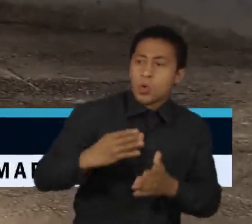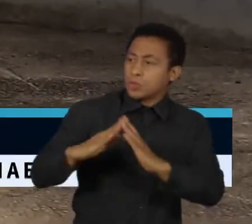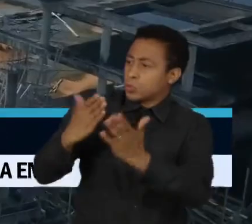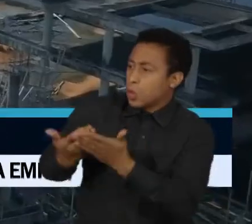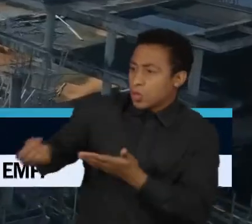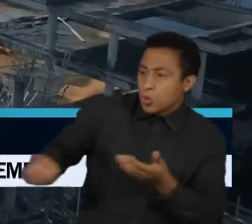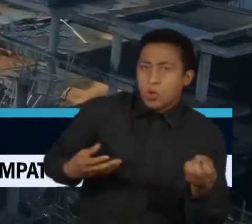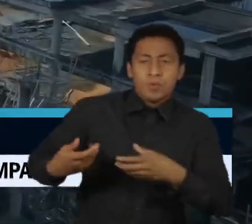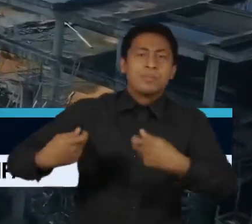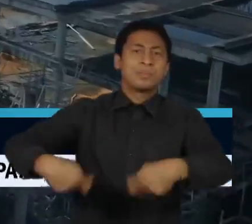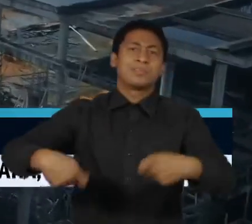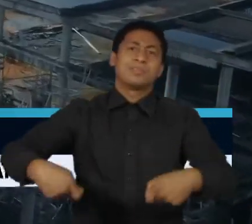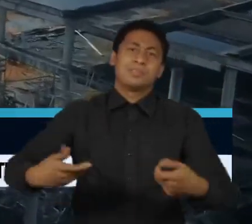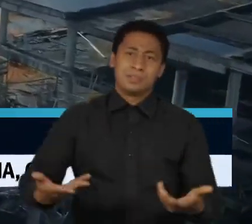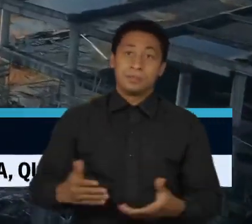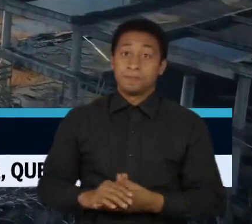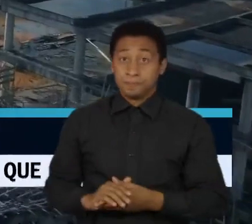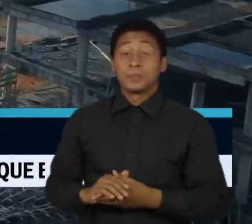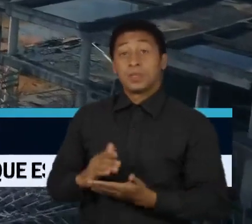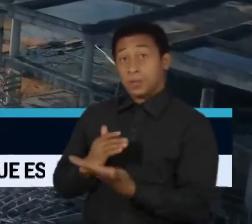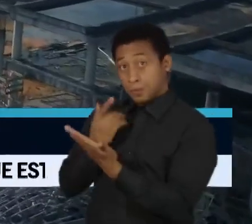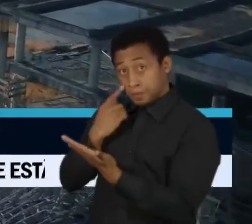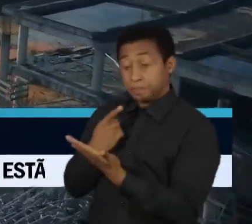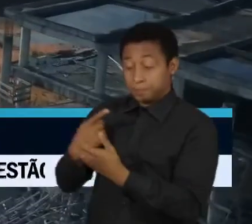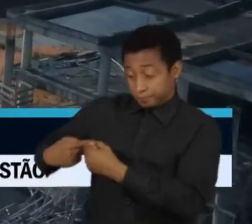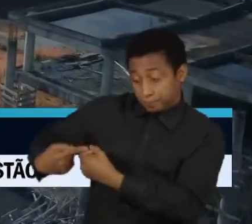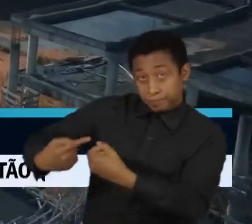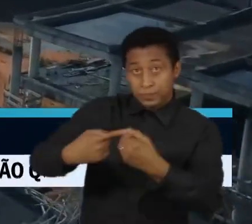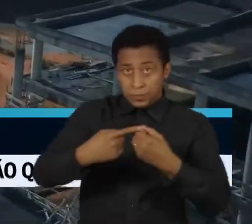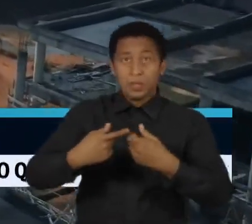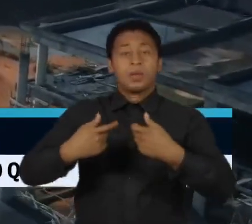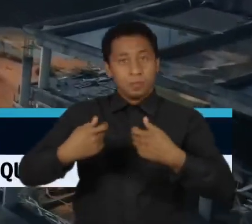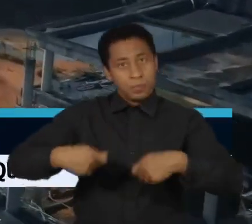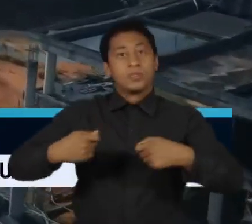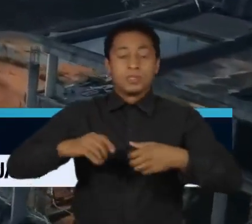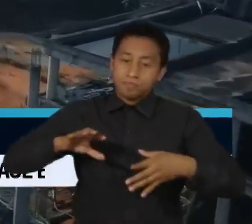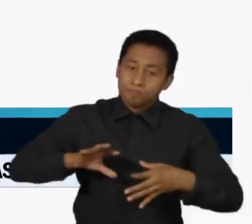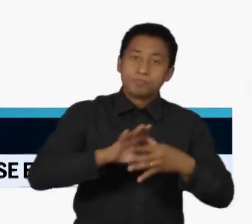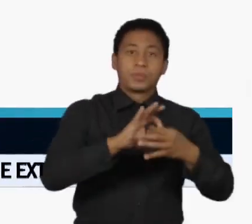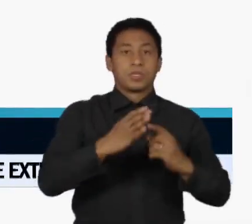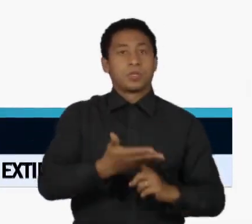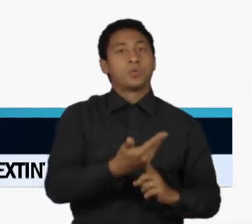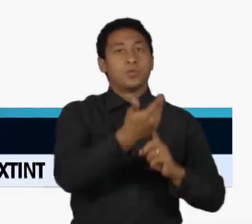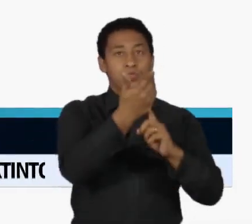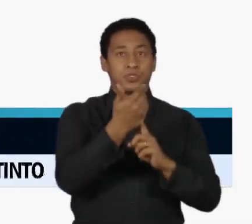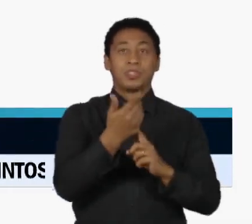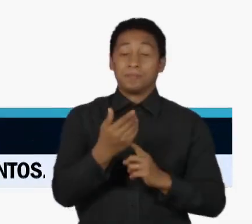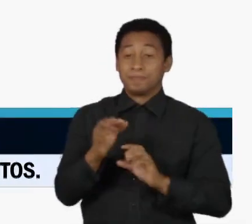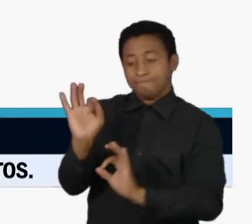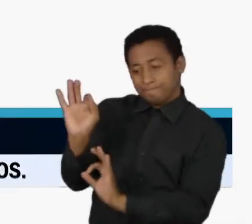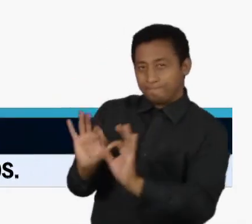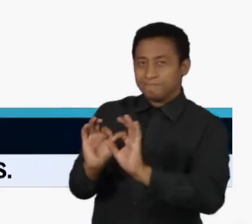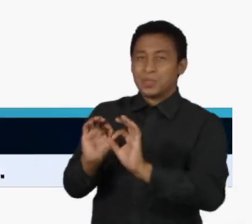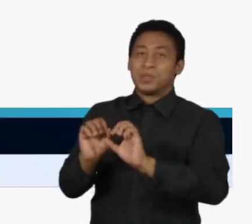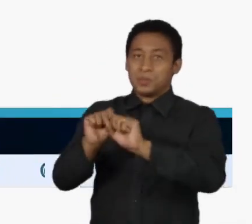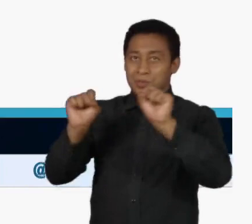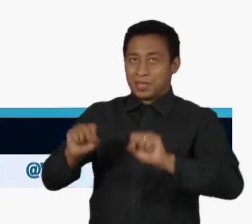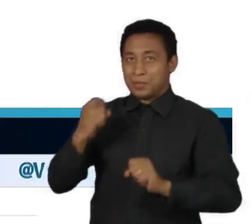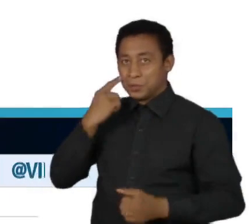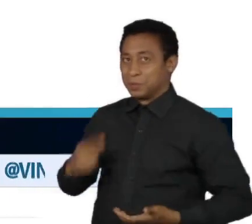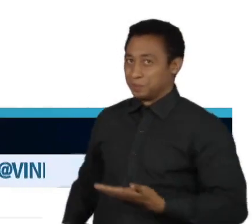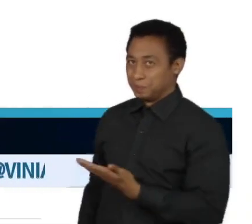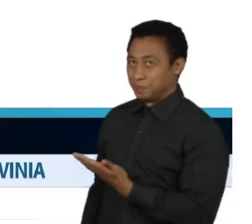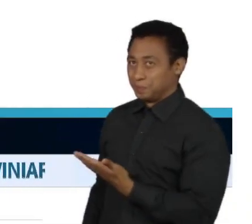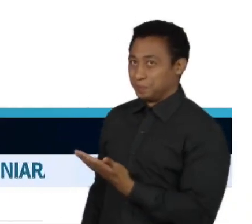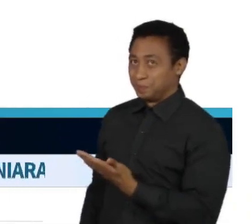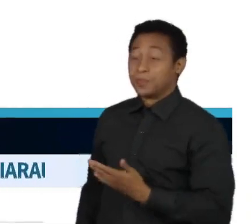paralisadas nos estados e municípios, a tecnologia será a grande aliada do governo. Por meio da plataforma Mãos à Obra,